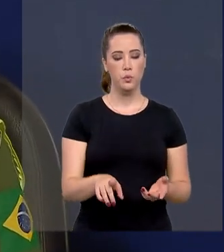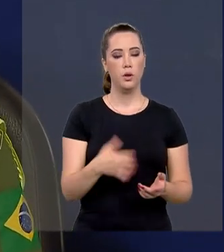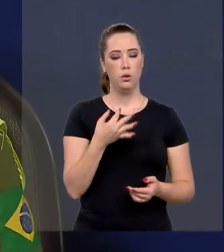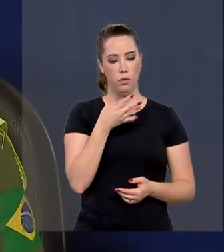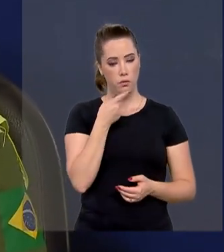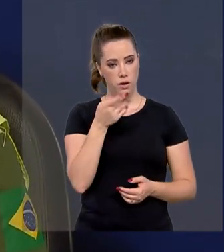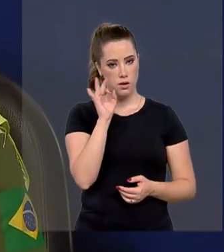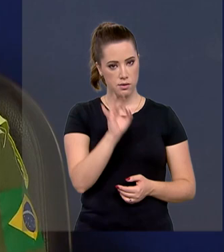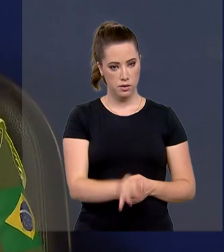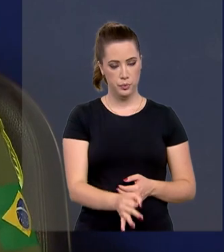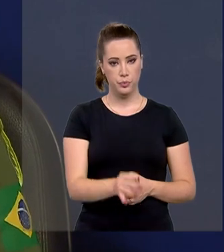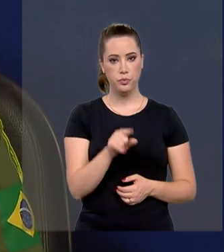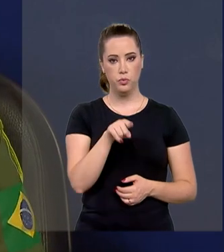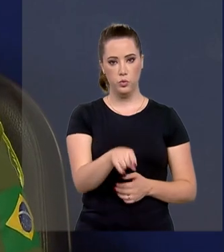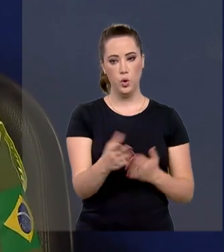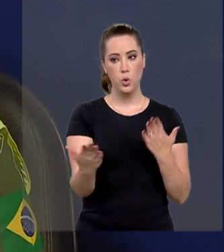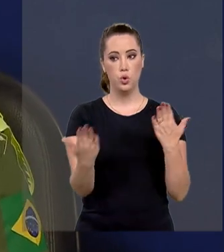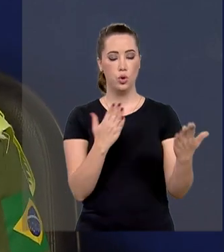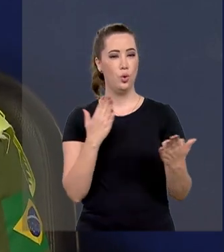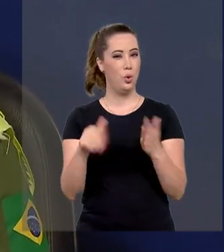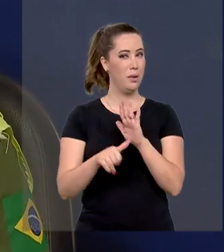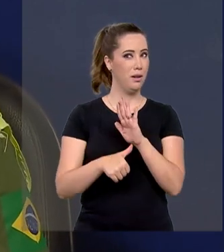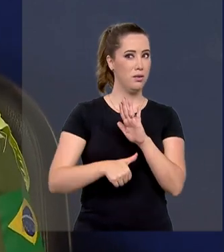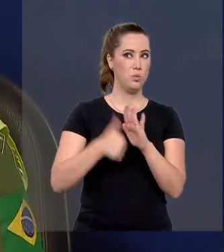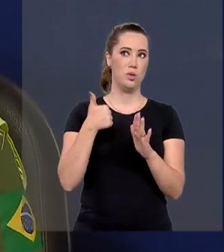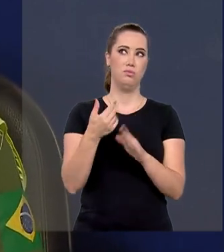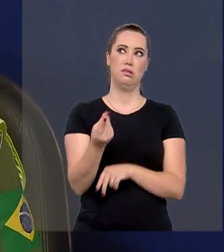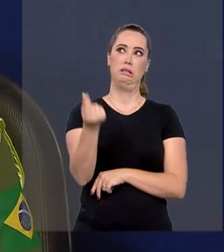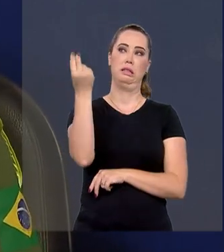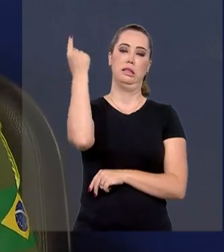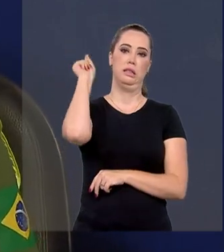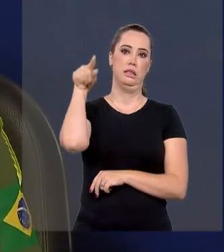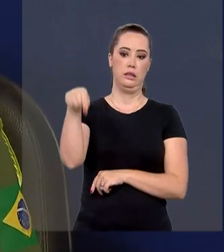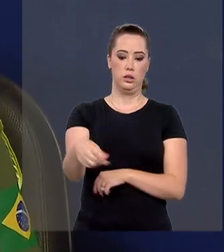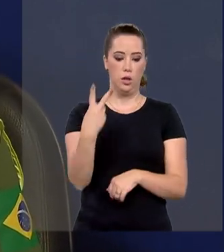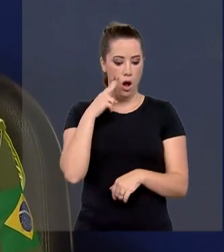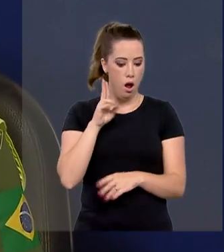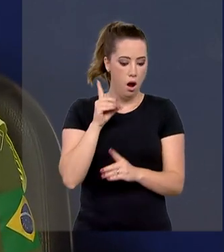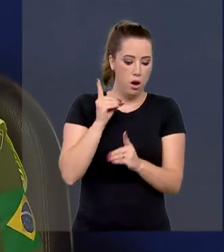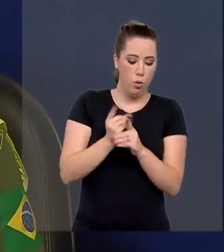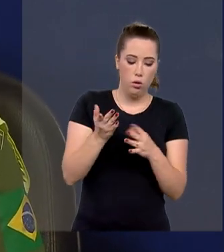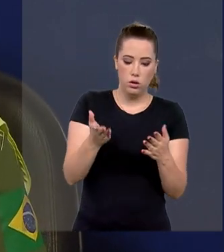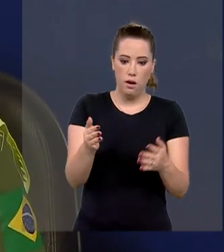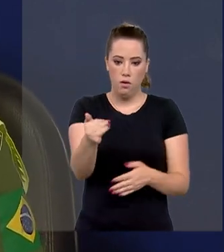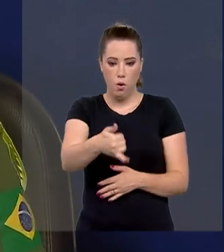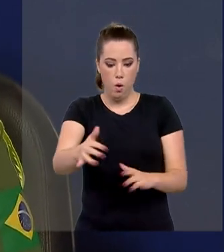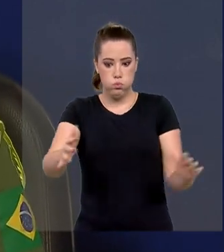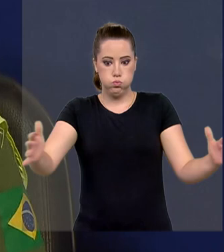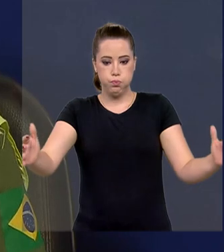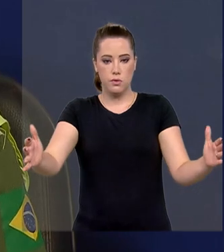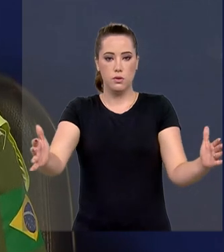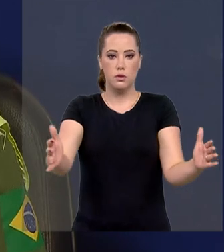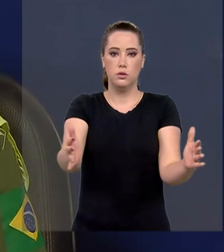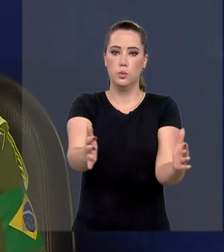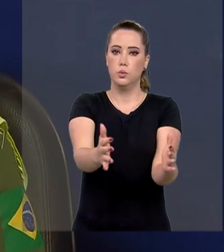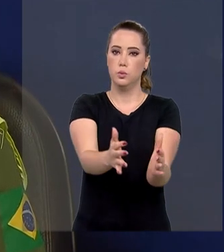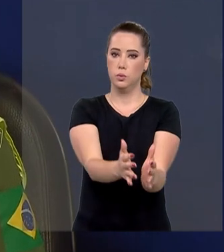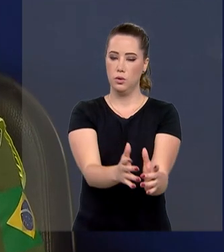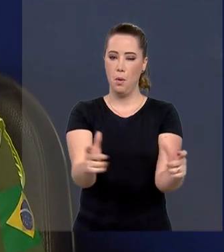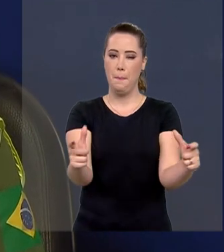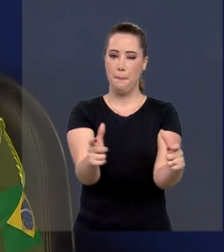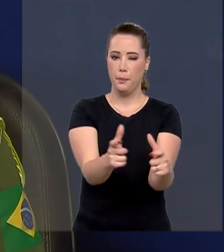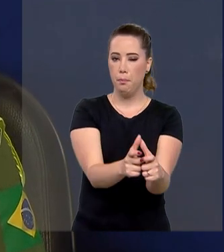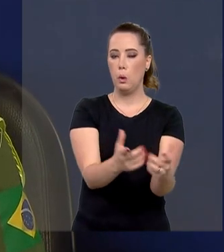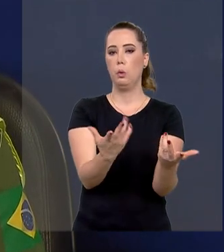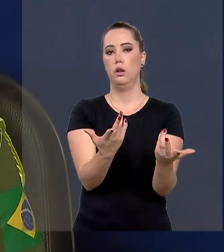afirmação de que comparado aos primeiros dias, quando tinha volumes significativos chegando à praia, nós estamos realmente entrando numa